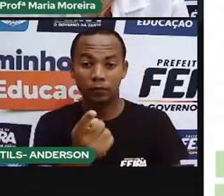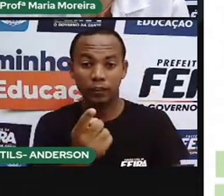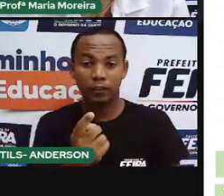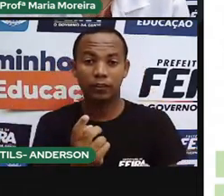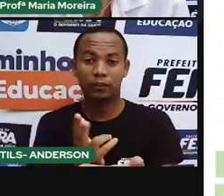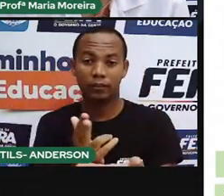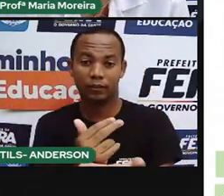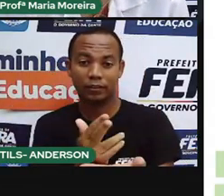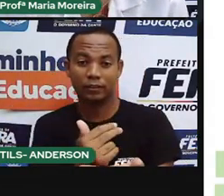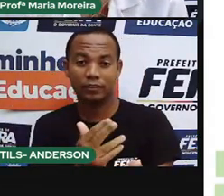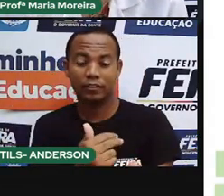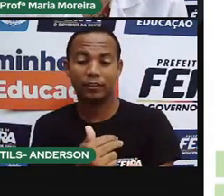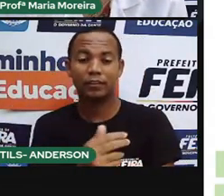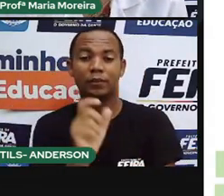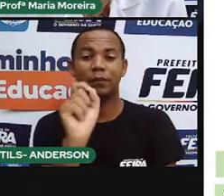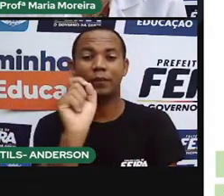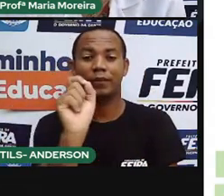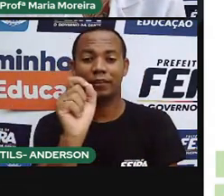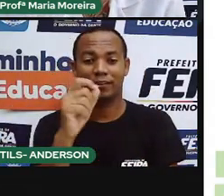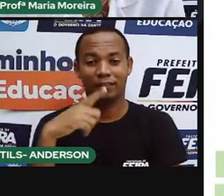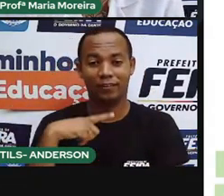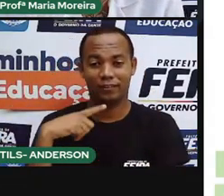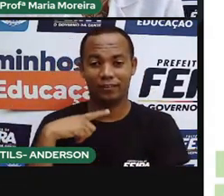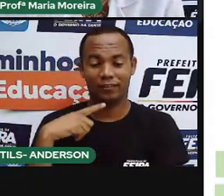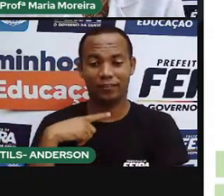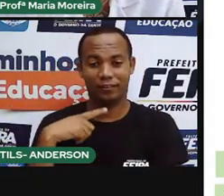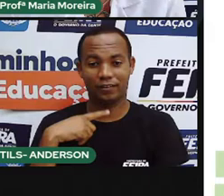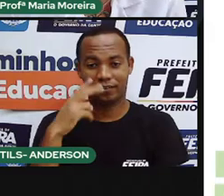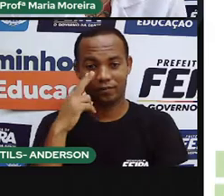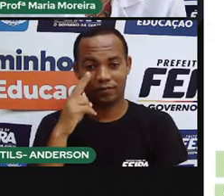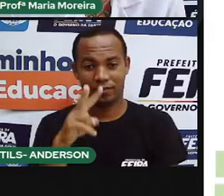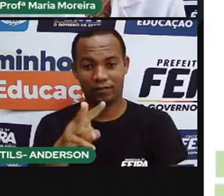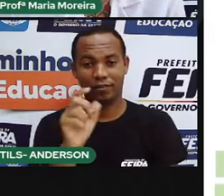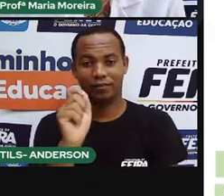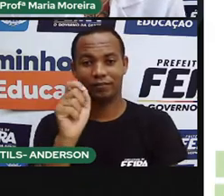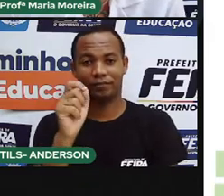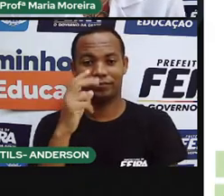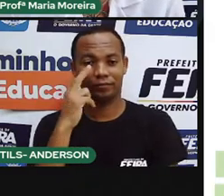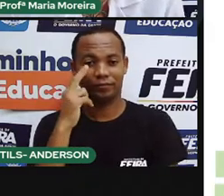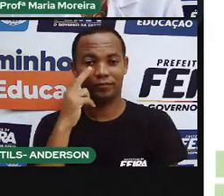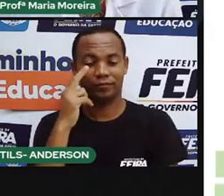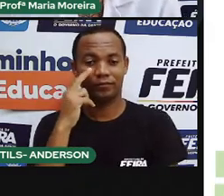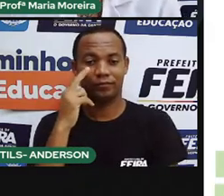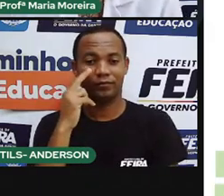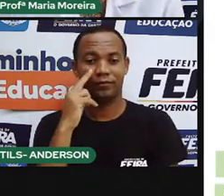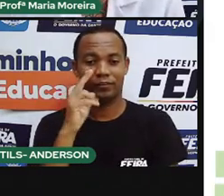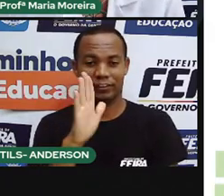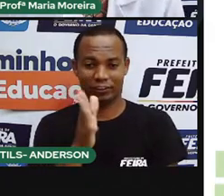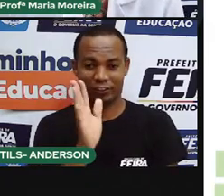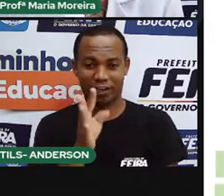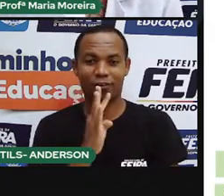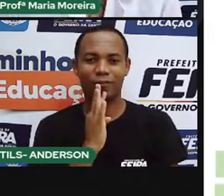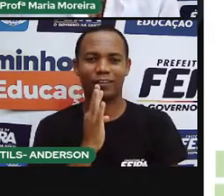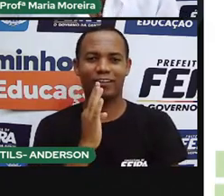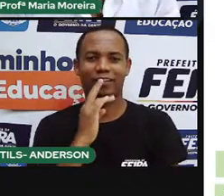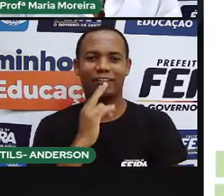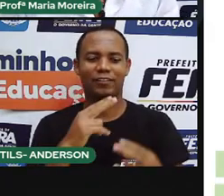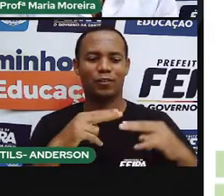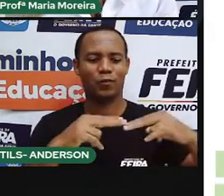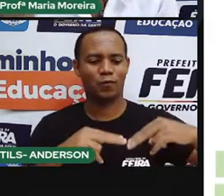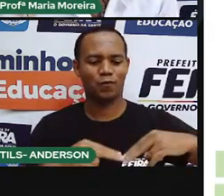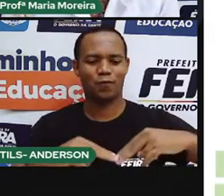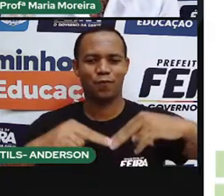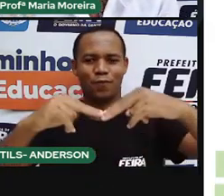tem o quê? Uma coisa que a maioria de vocês já fez na vida, né, que é fazer o uso da rede, né, que a